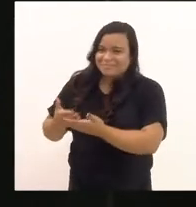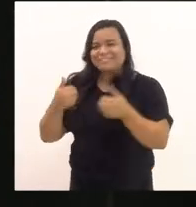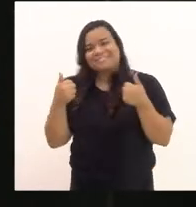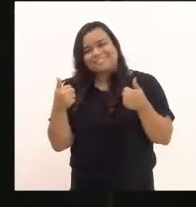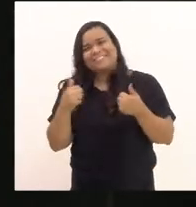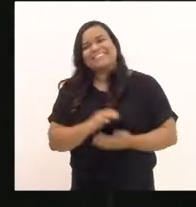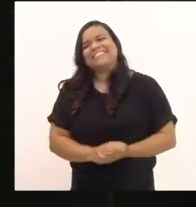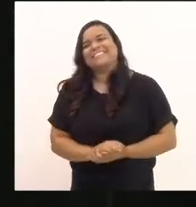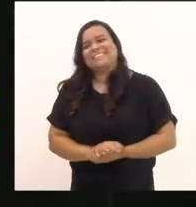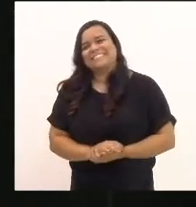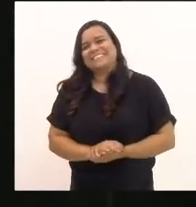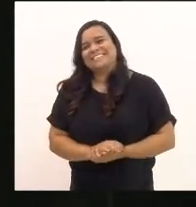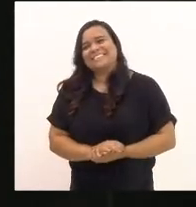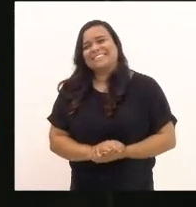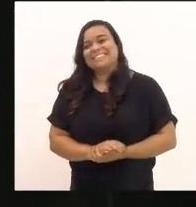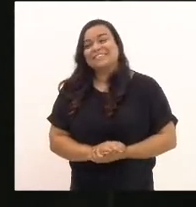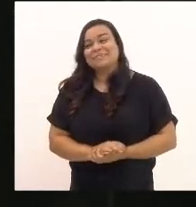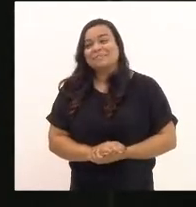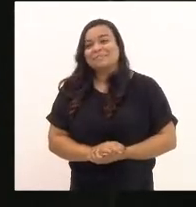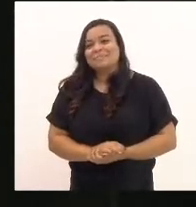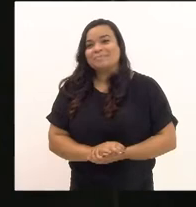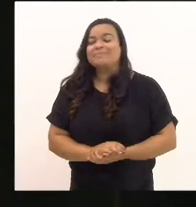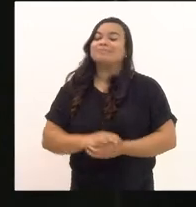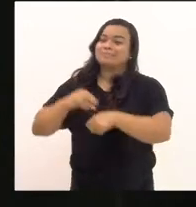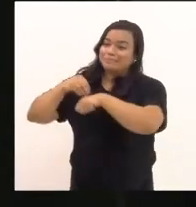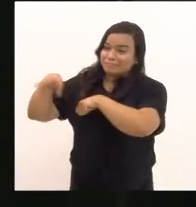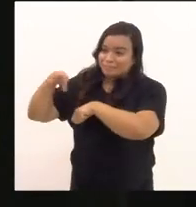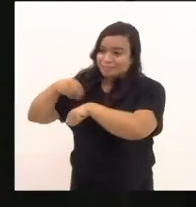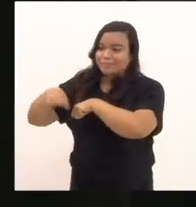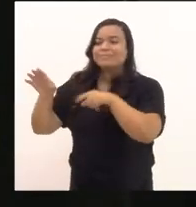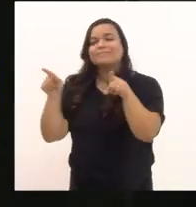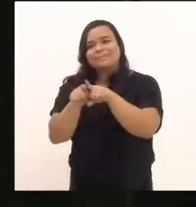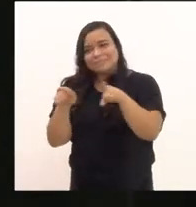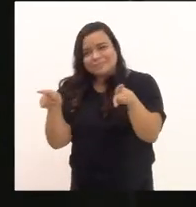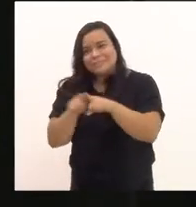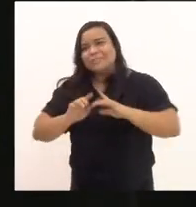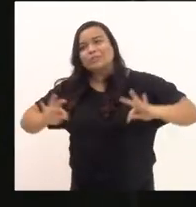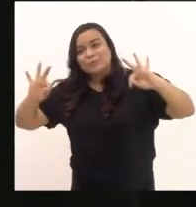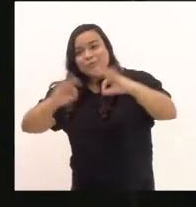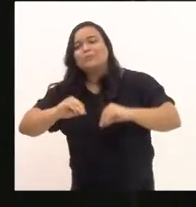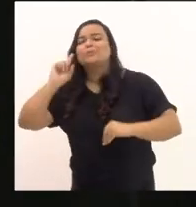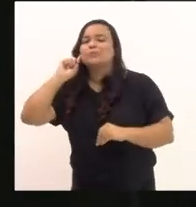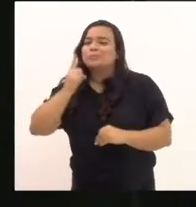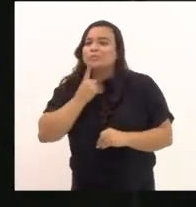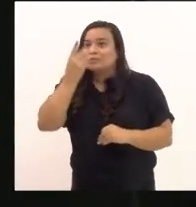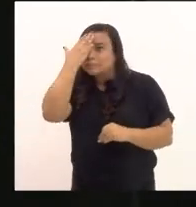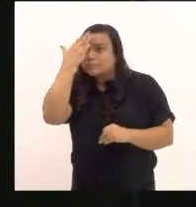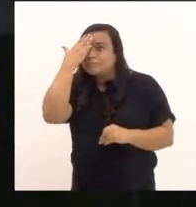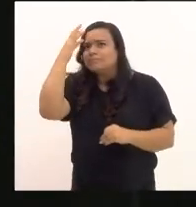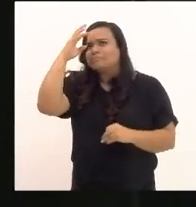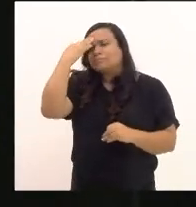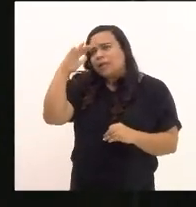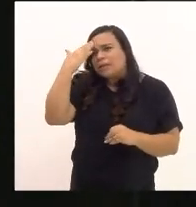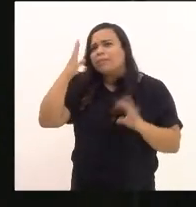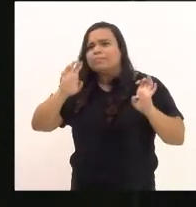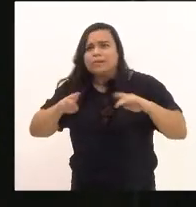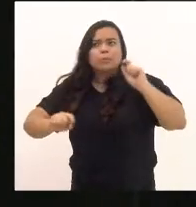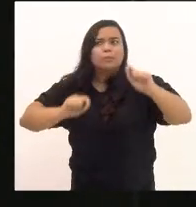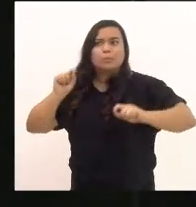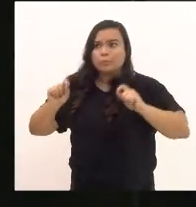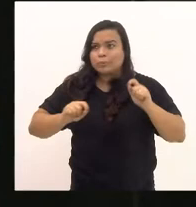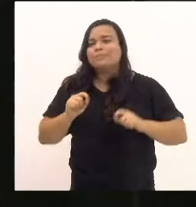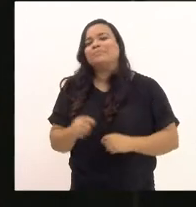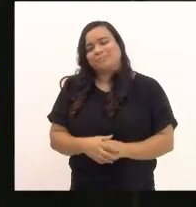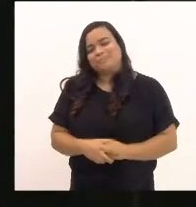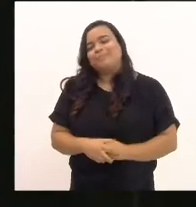de Libras, que aí transmite para todos aqueles que têm deficiência